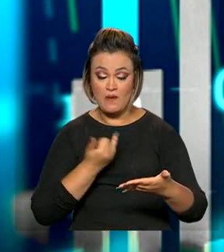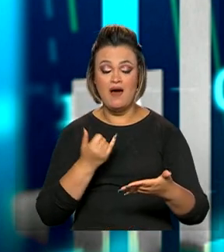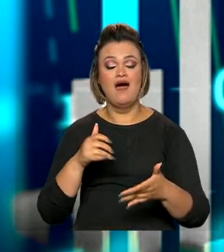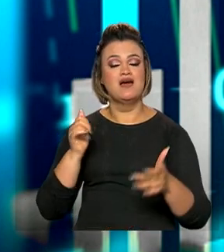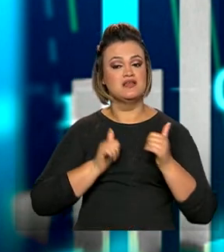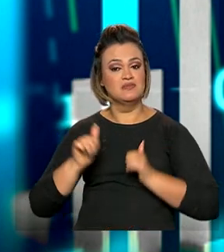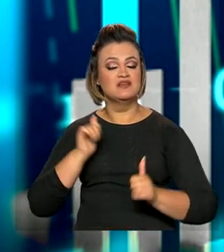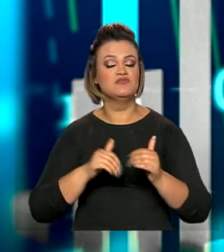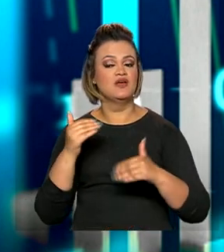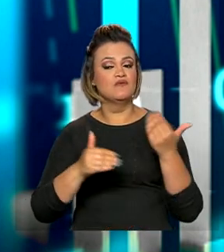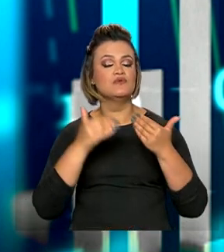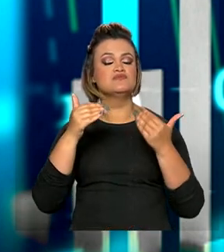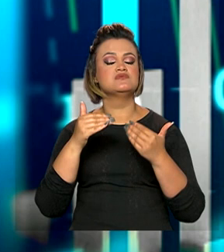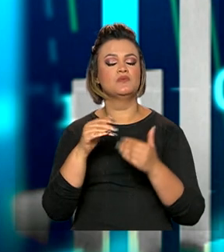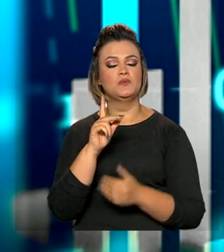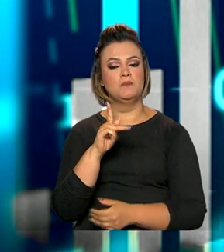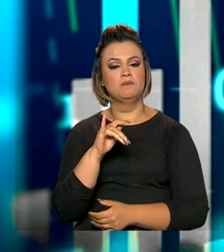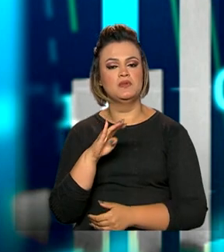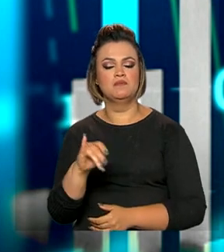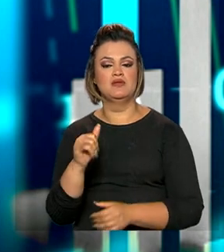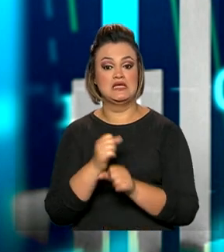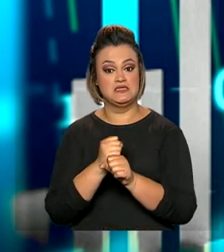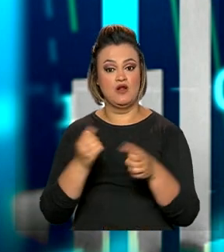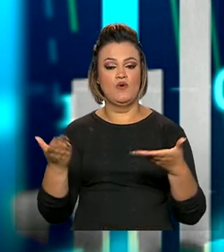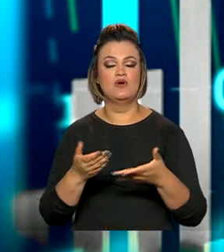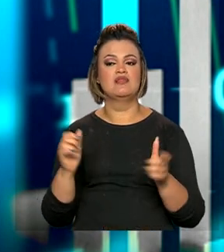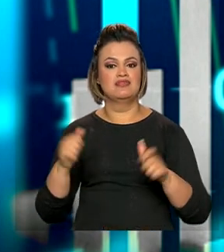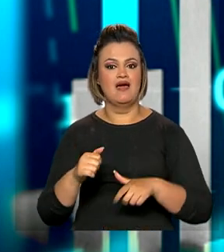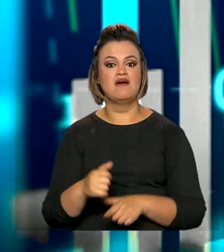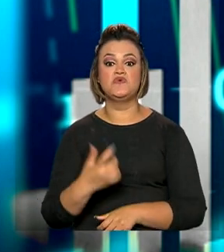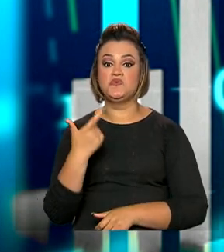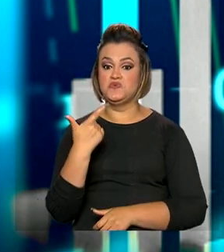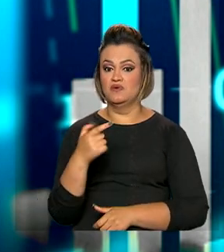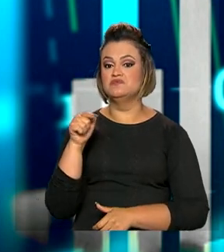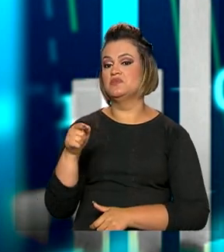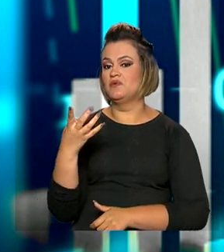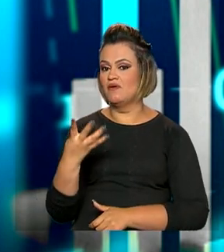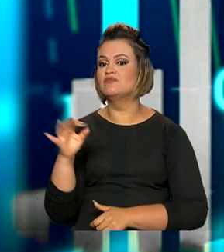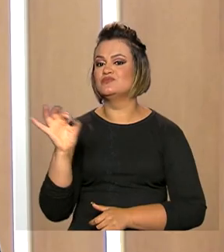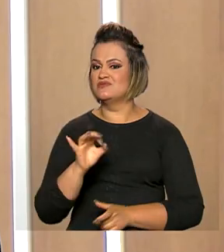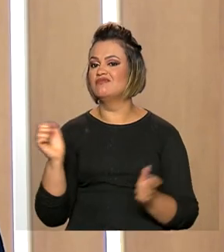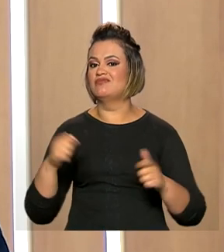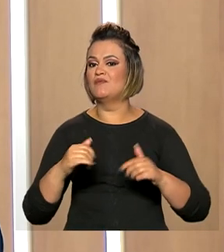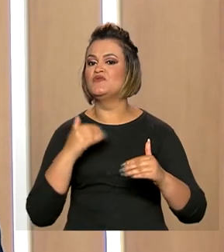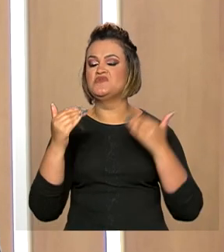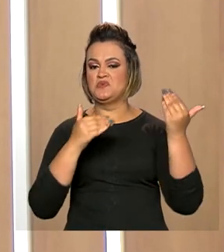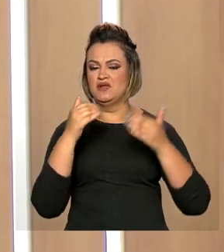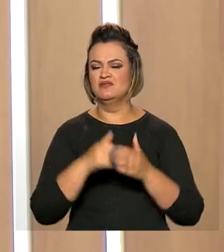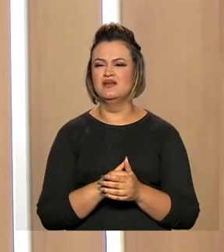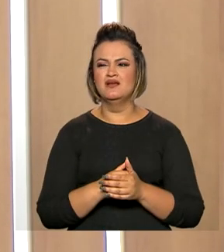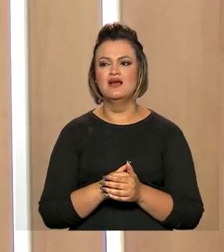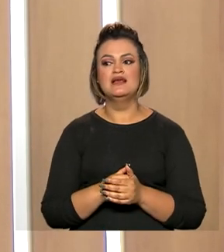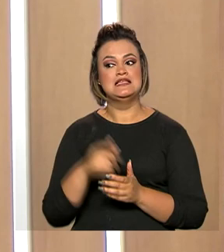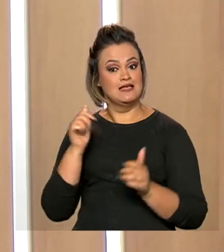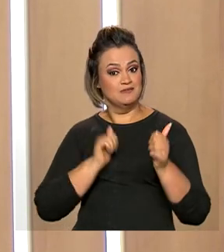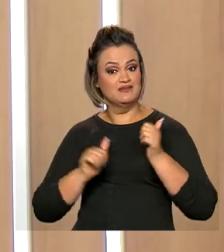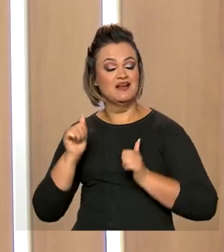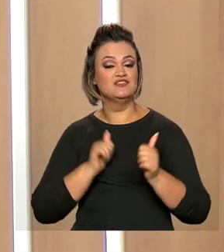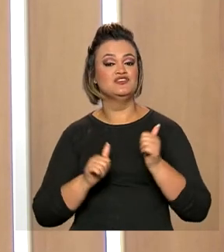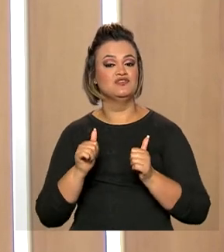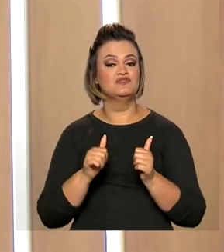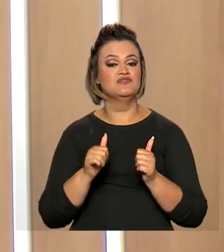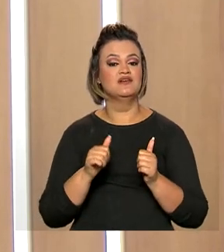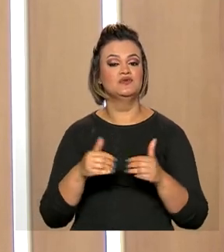a expectativa de crescimento do PIB para 2022 é de quase 2,4%, se aproximando das expectativas